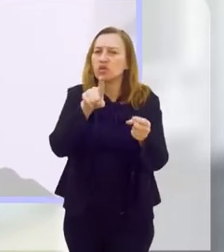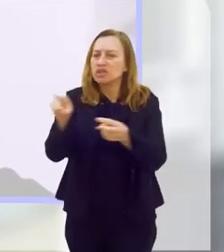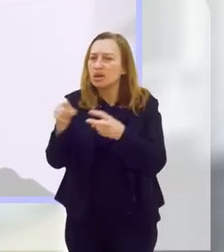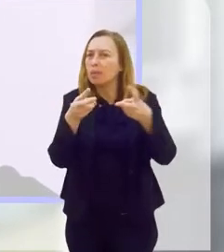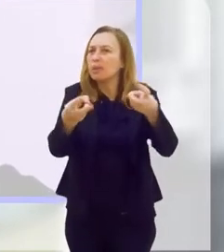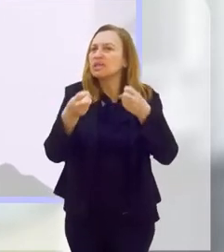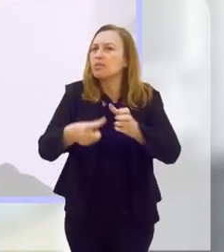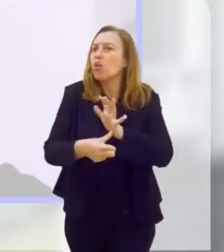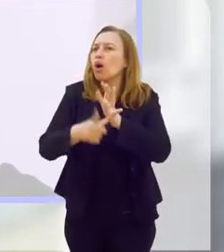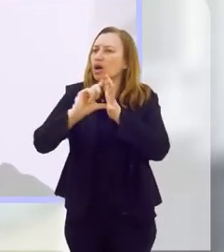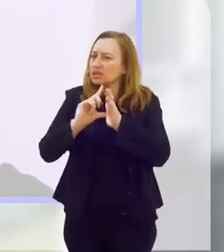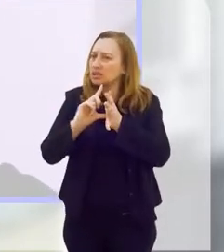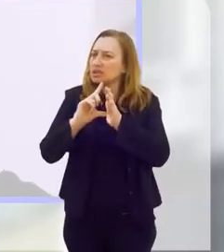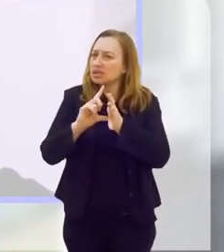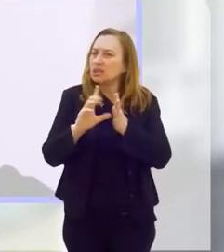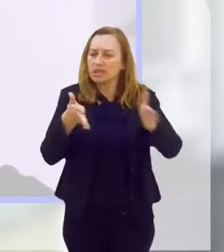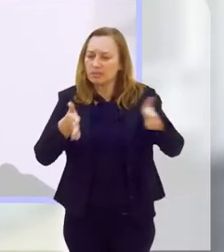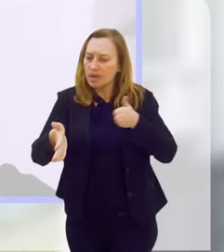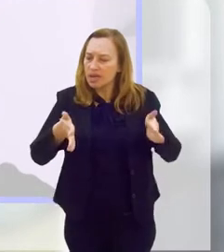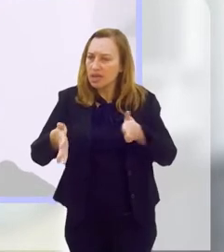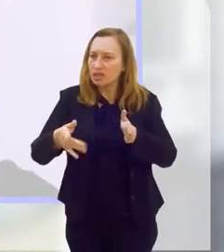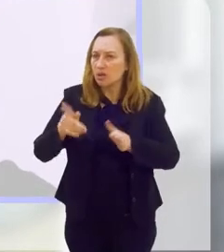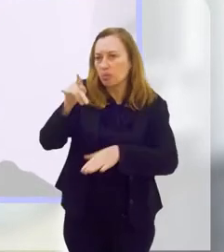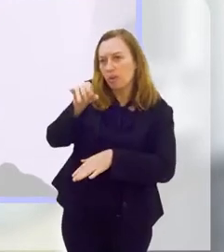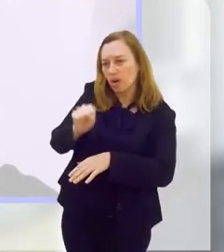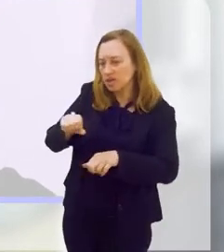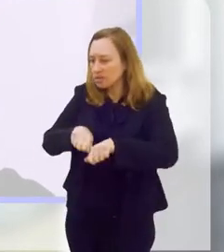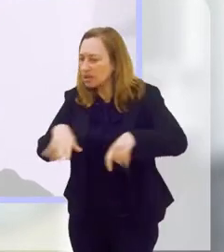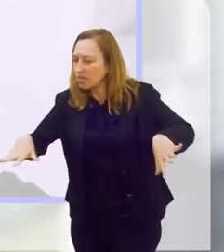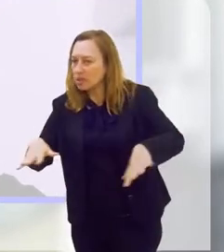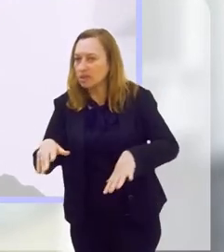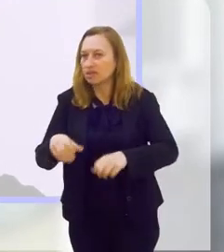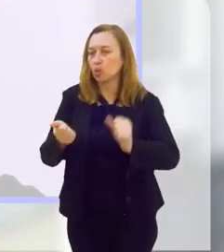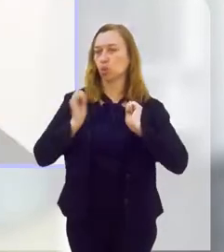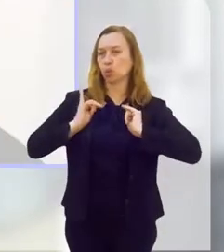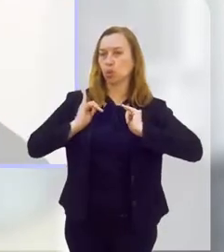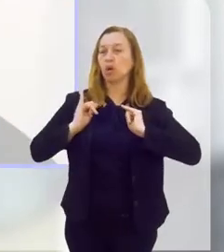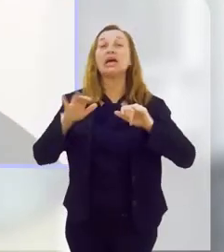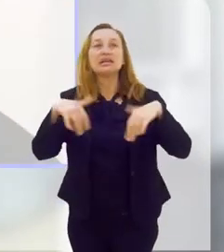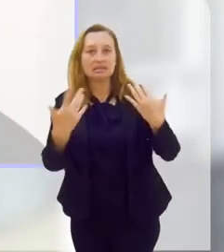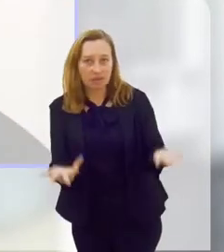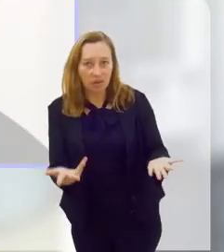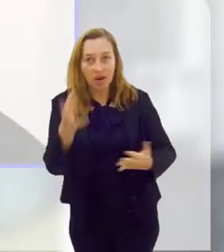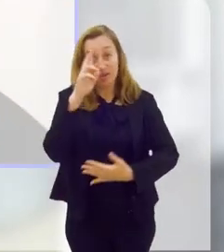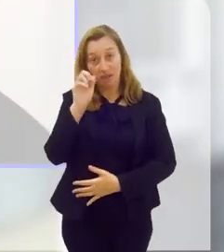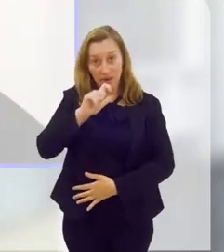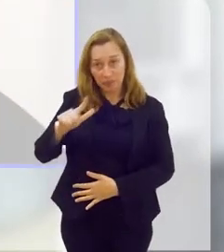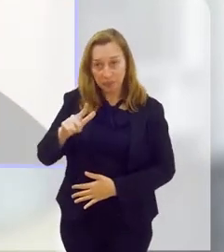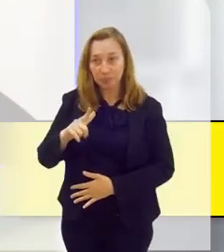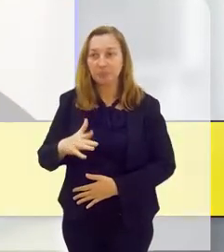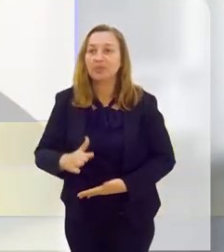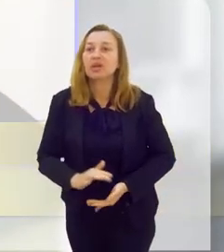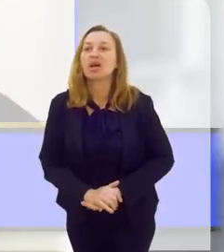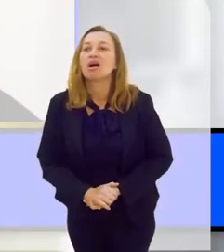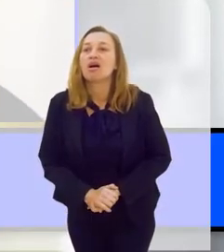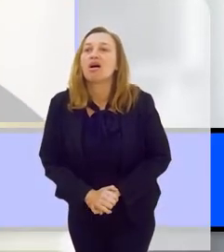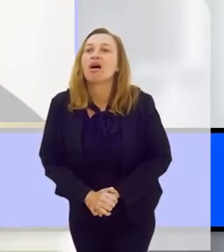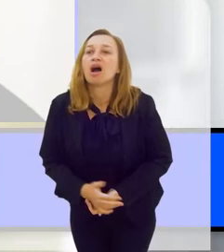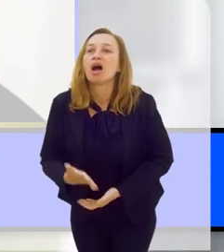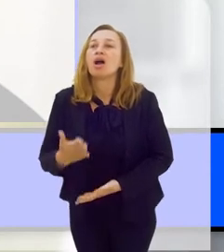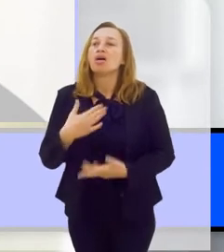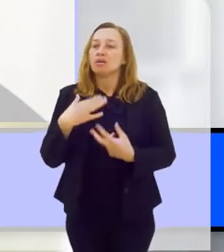você tem percebido antes e nesse período pós-pandemia em relação ao sedentarismo? Então, Rafael, na minha